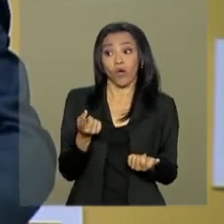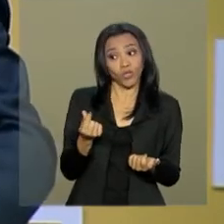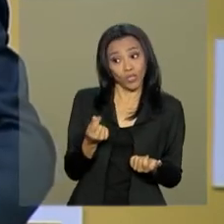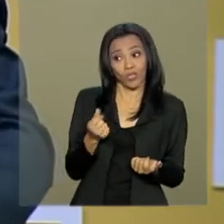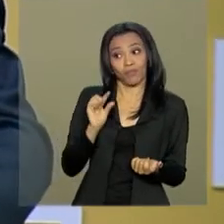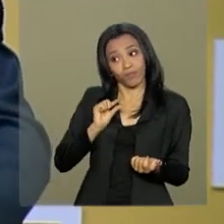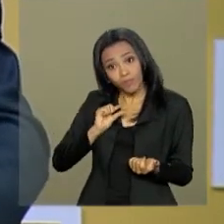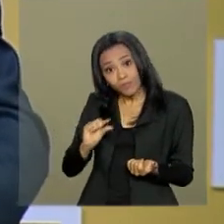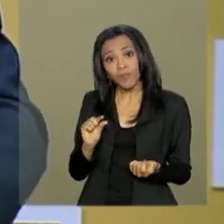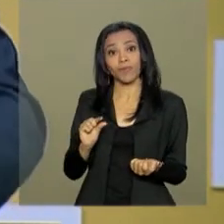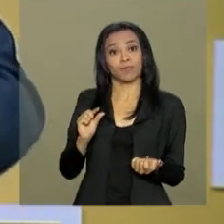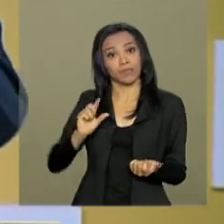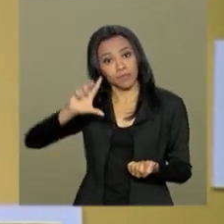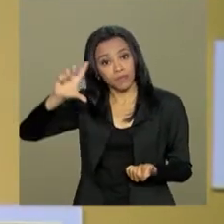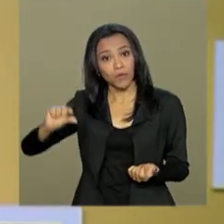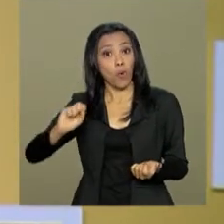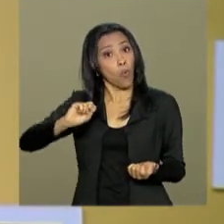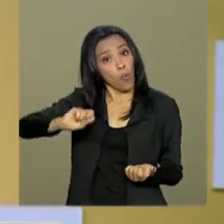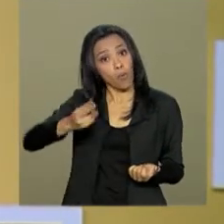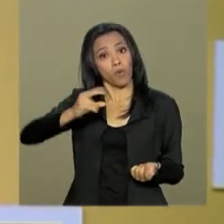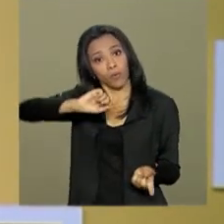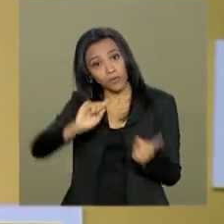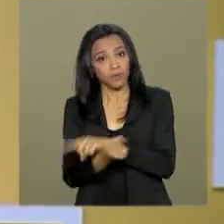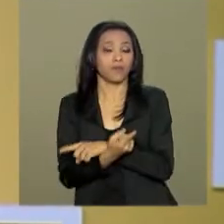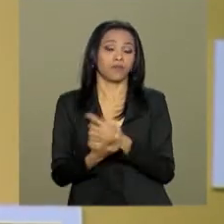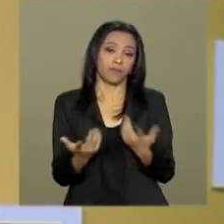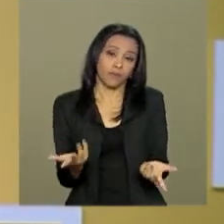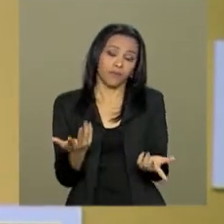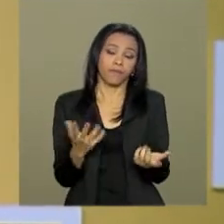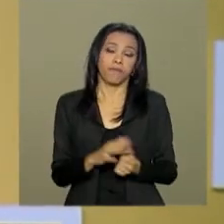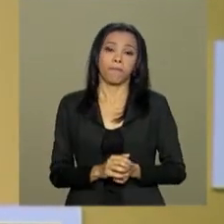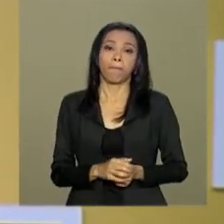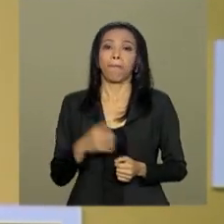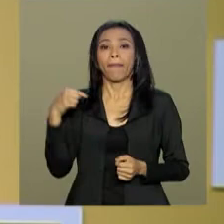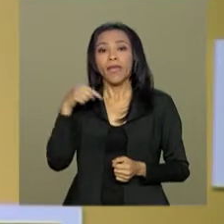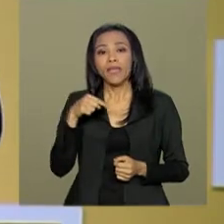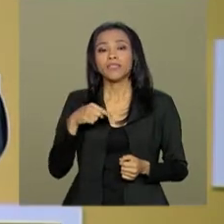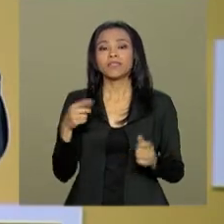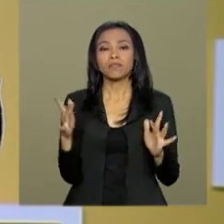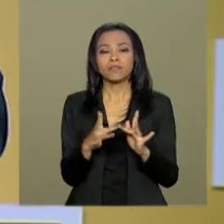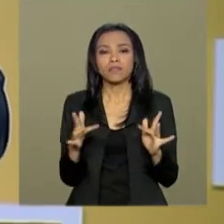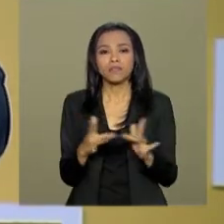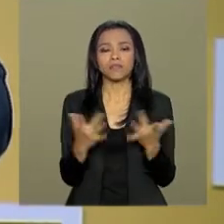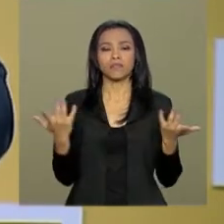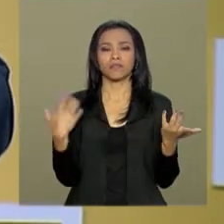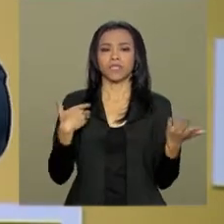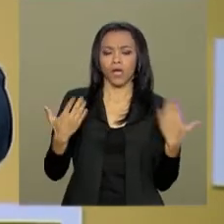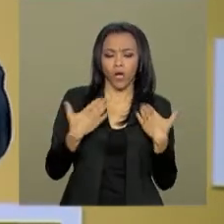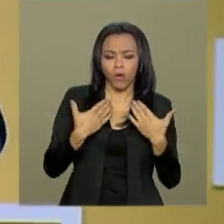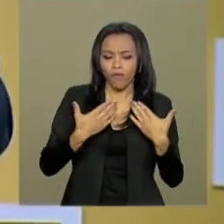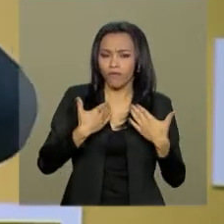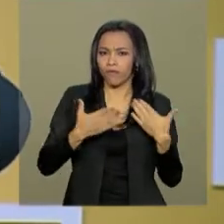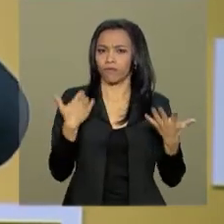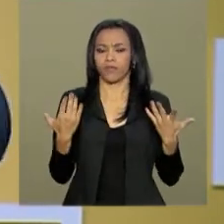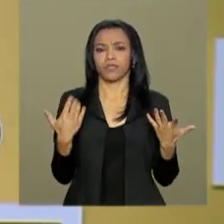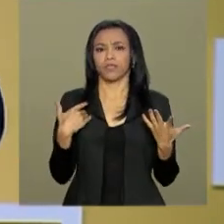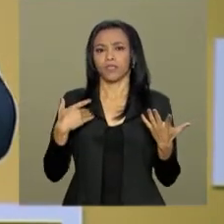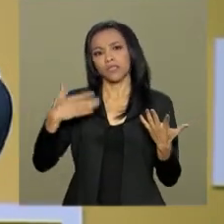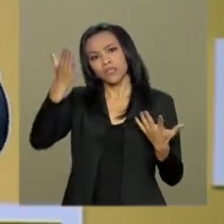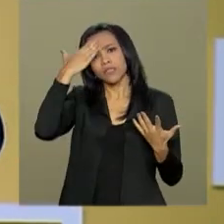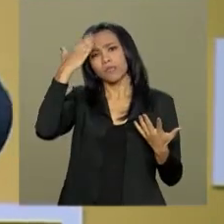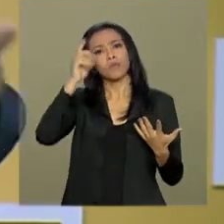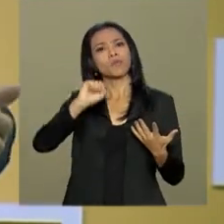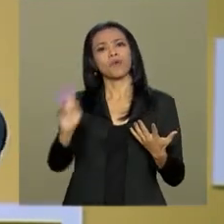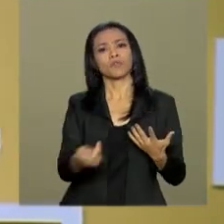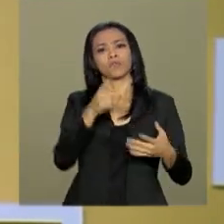disponíveis, ou ao contrário. Então, essa mediação e essa visão da realidade do Brasil e do